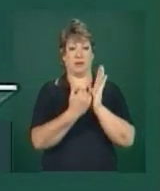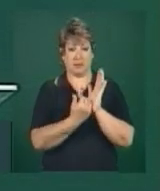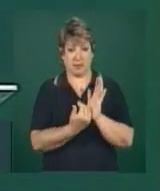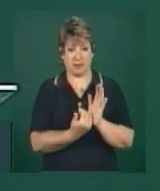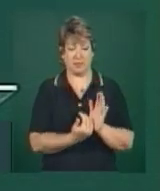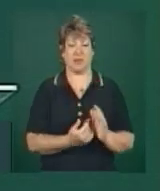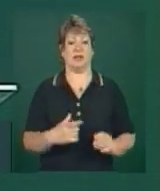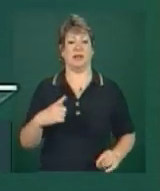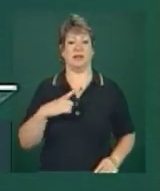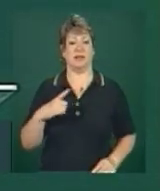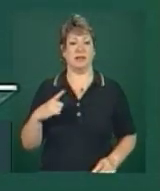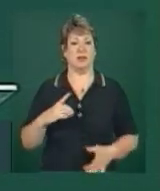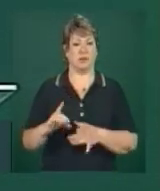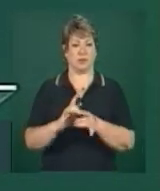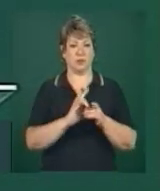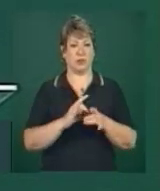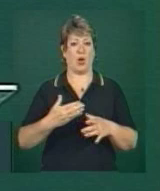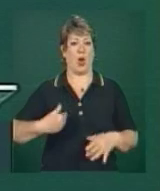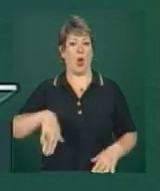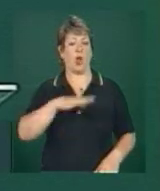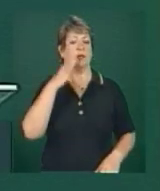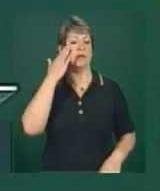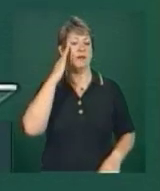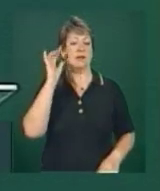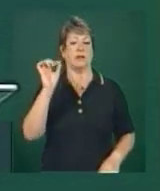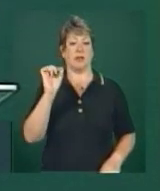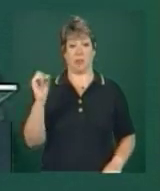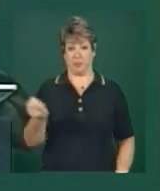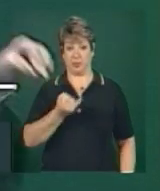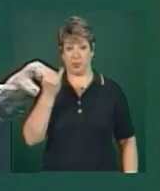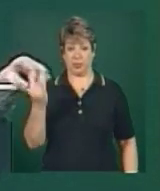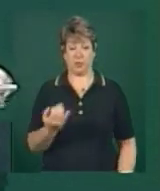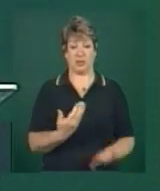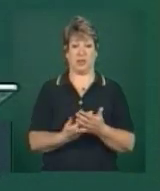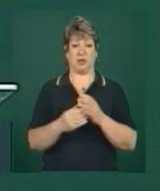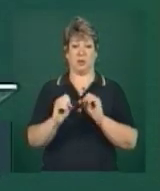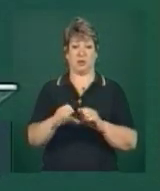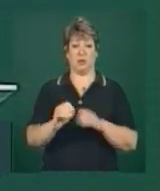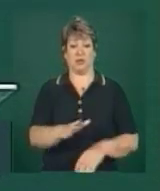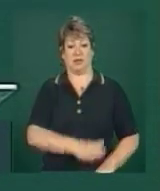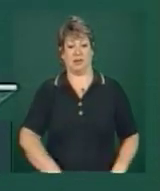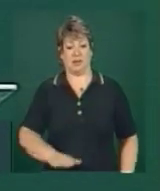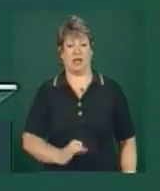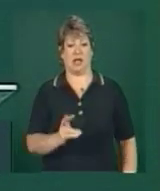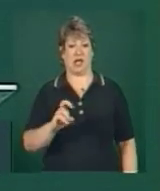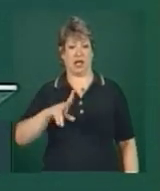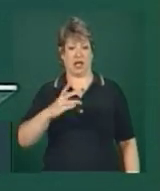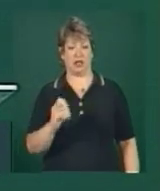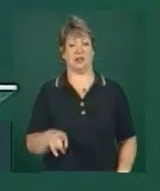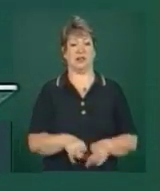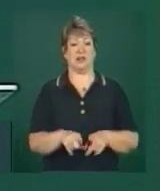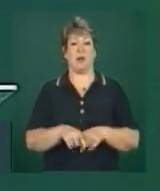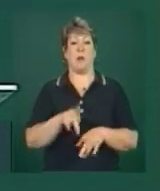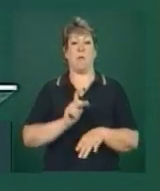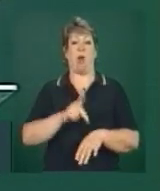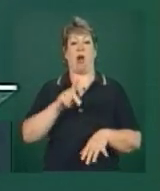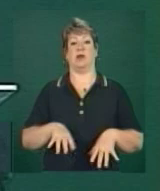alicerça na nossa visão da importância da educação da creche ao pós-graduação.